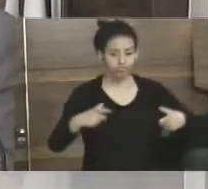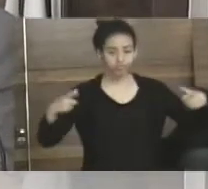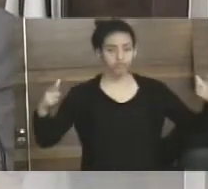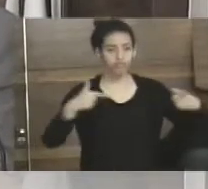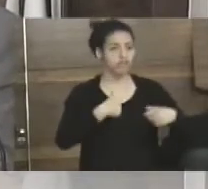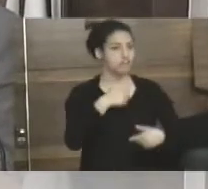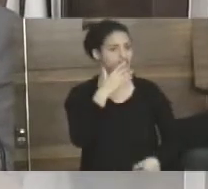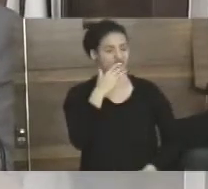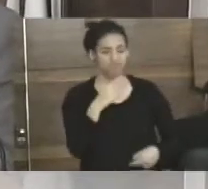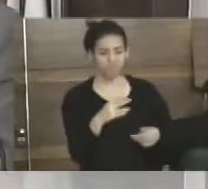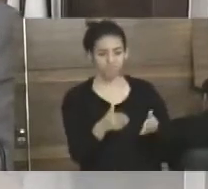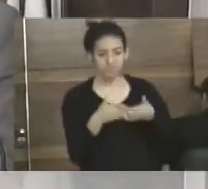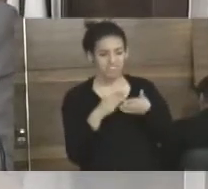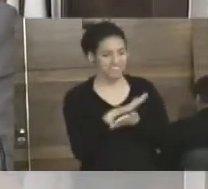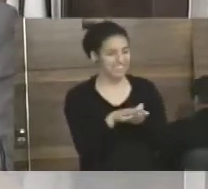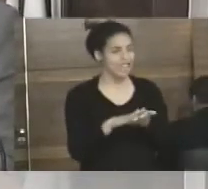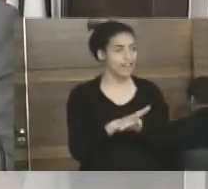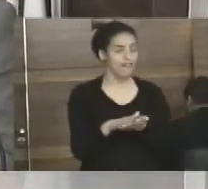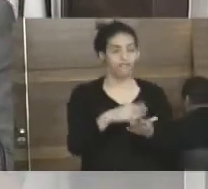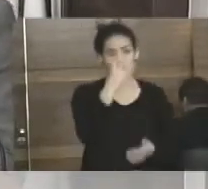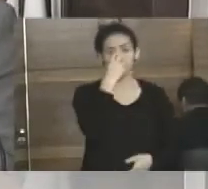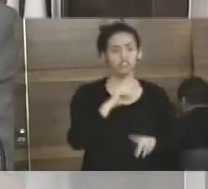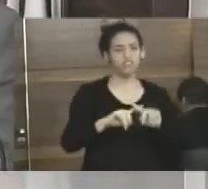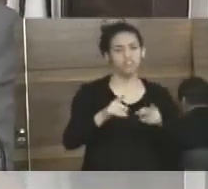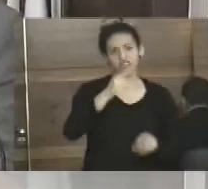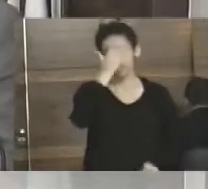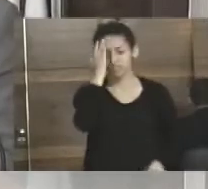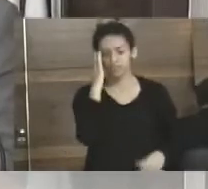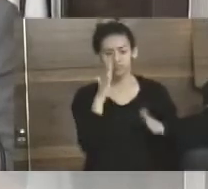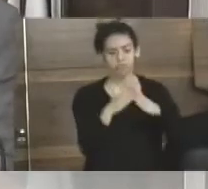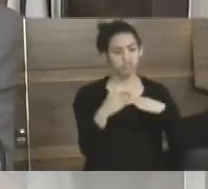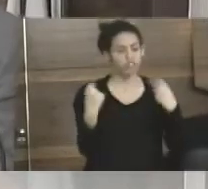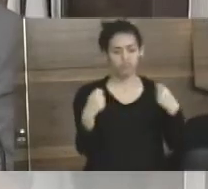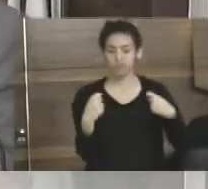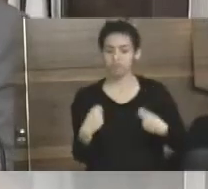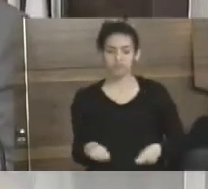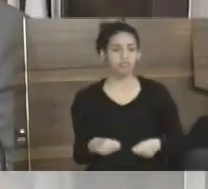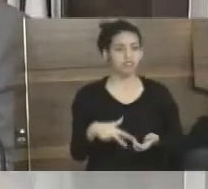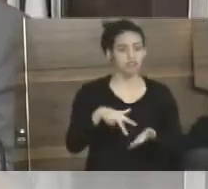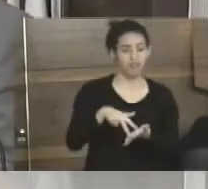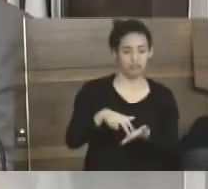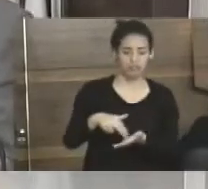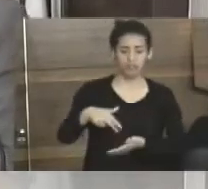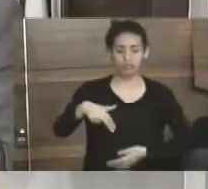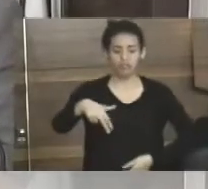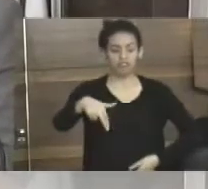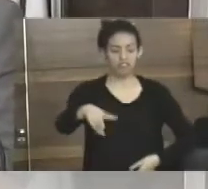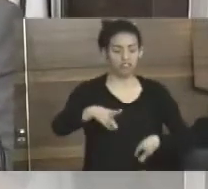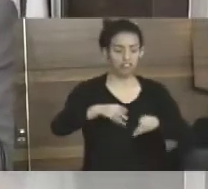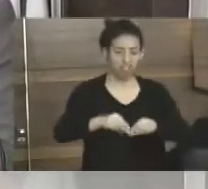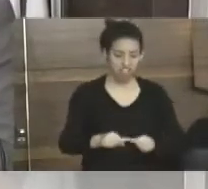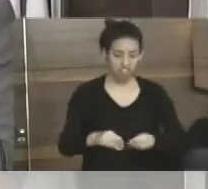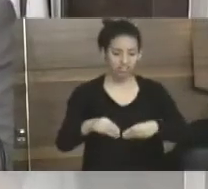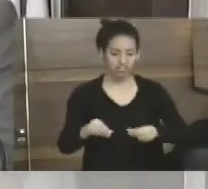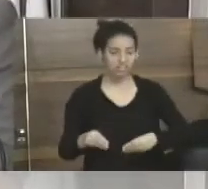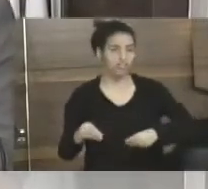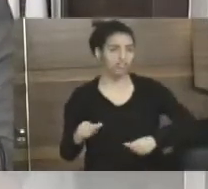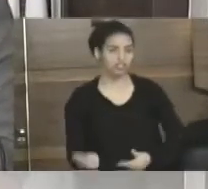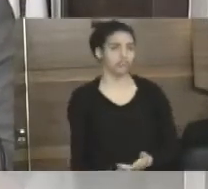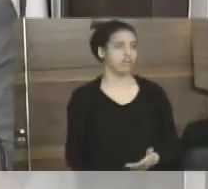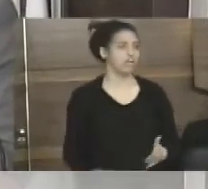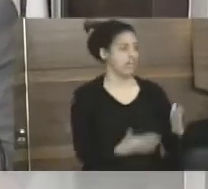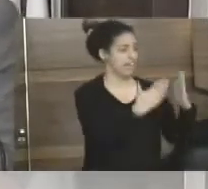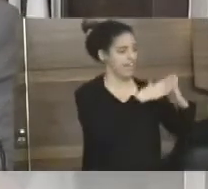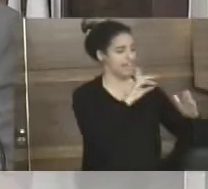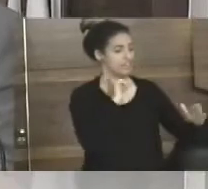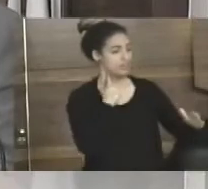Não estou pedindo nada de mais. Agora, o morador não tem que ficar pisando em lama para levar lama para dentro de casa. E nem poder ter que ficar com a casa